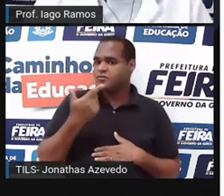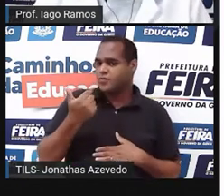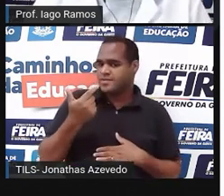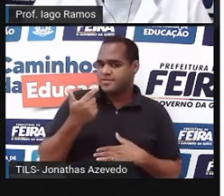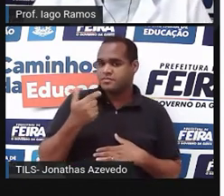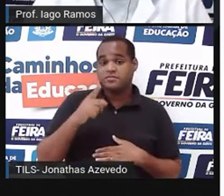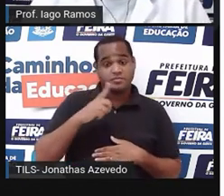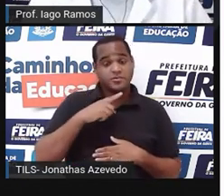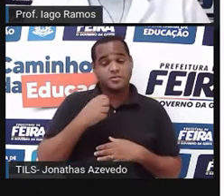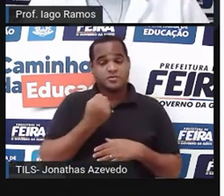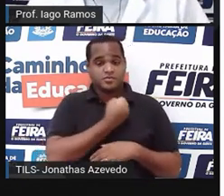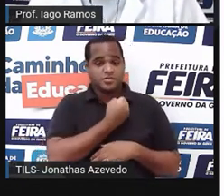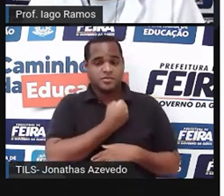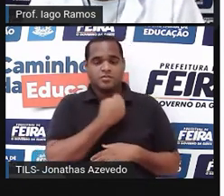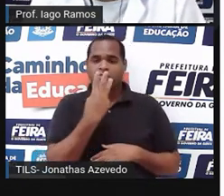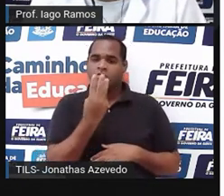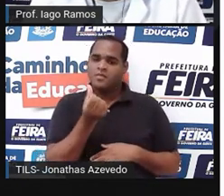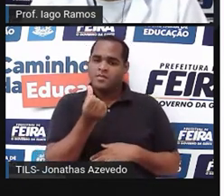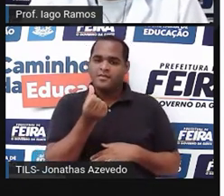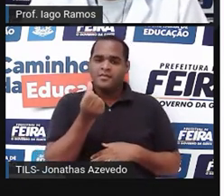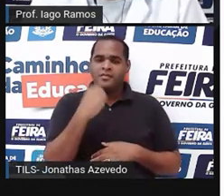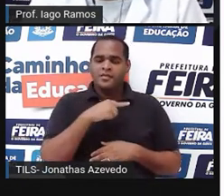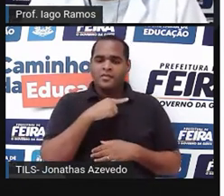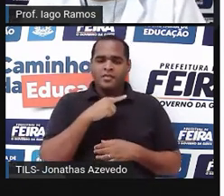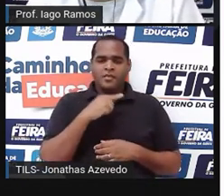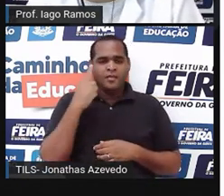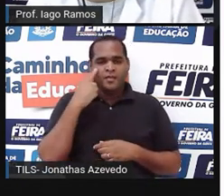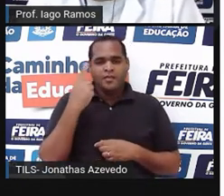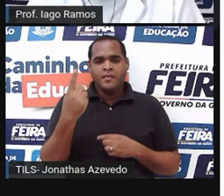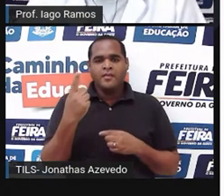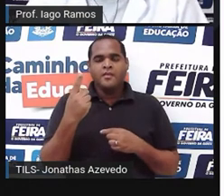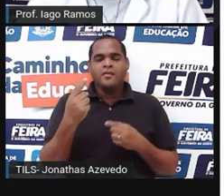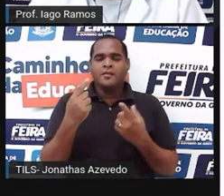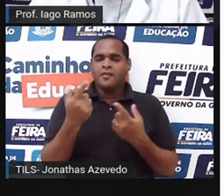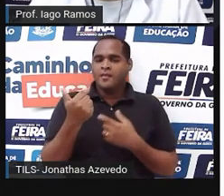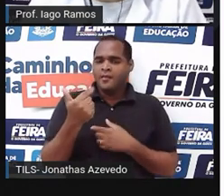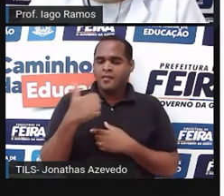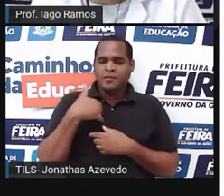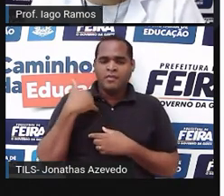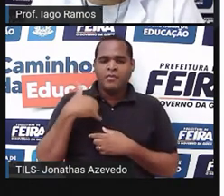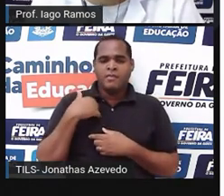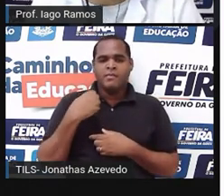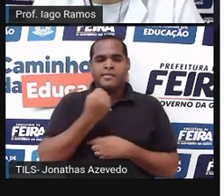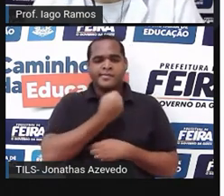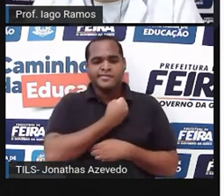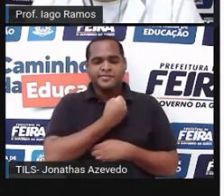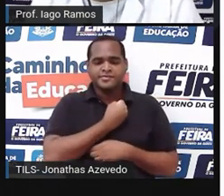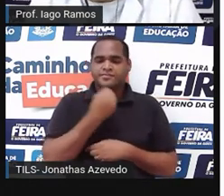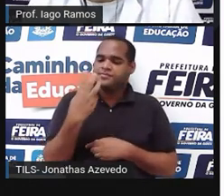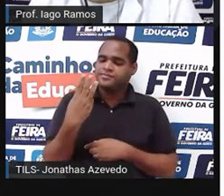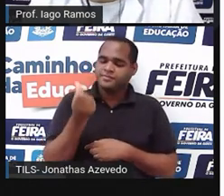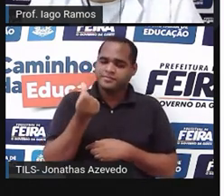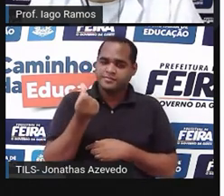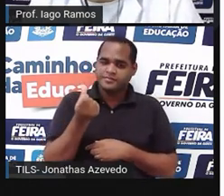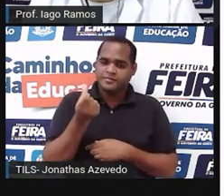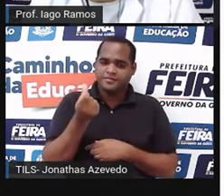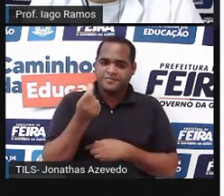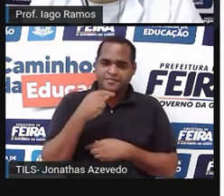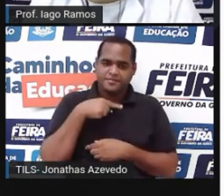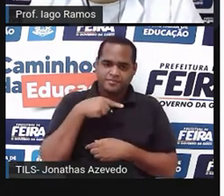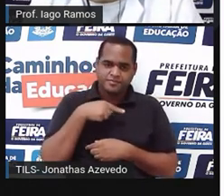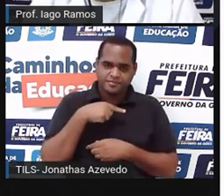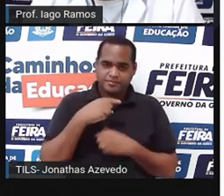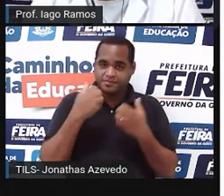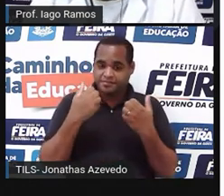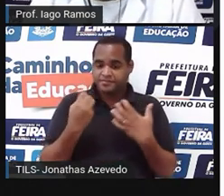o número 36. Então, bota ali na tabelinha a idade 12 anos. Número do calçado 36. Agora, 36